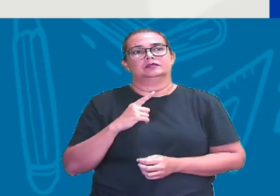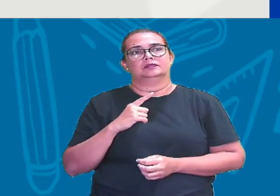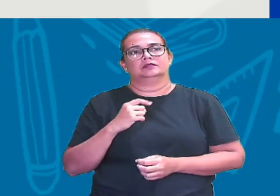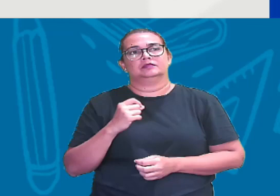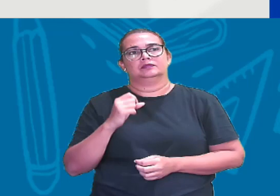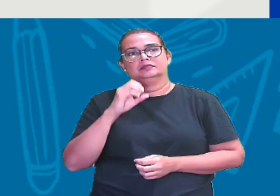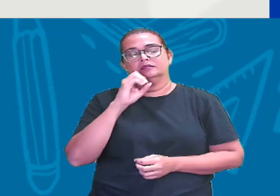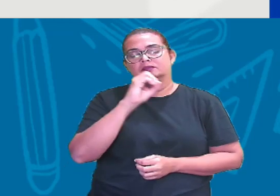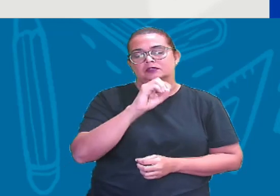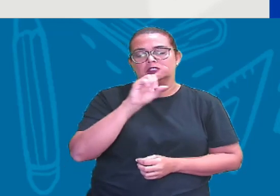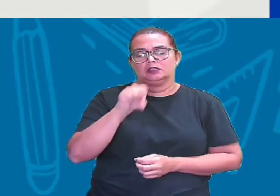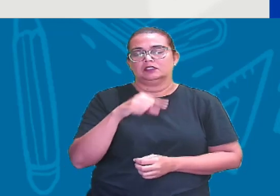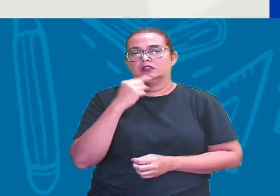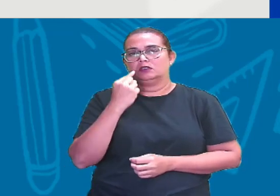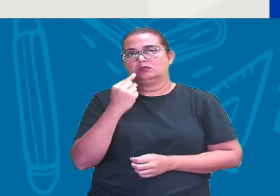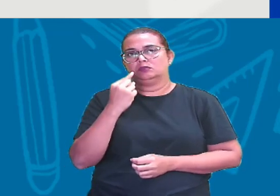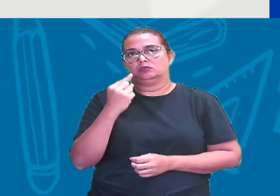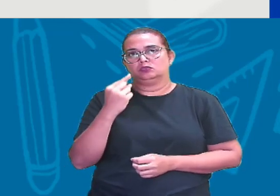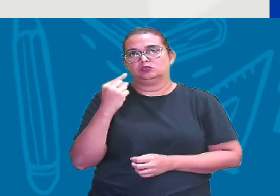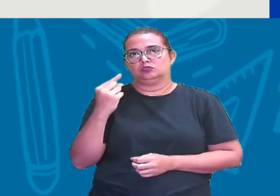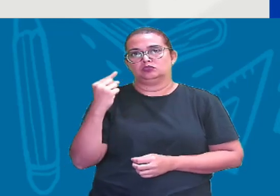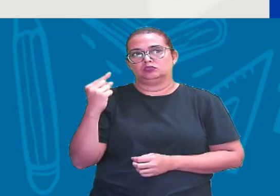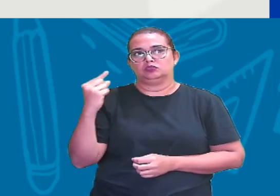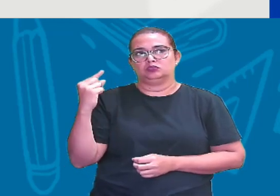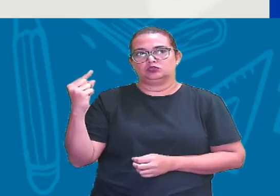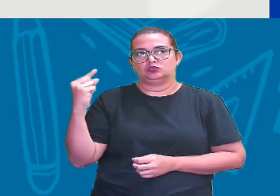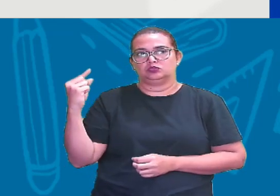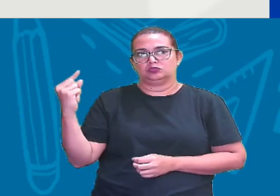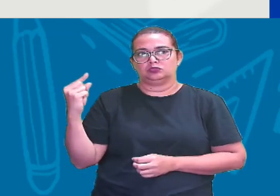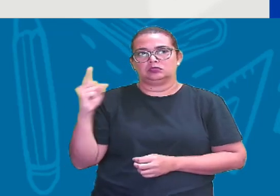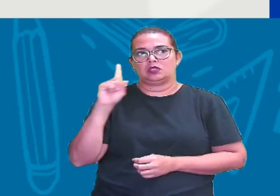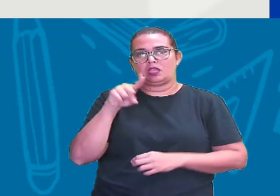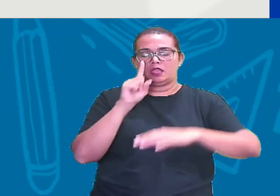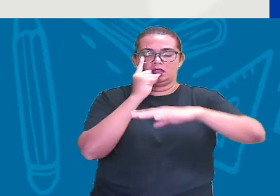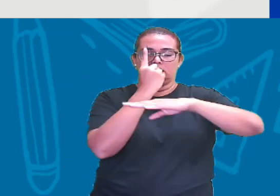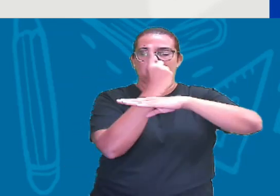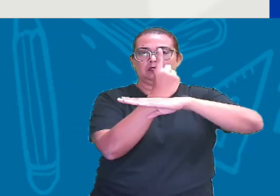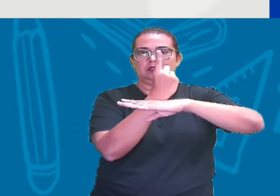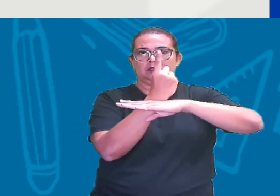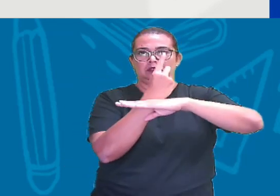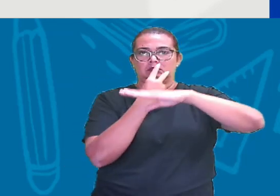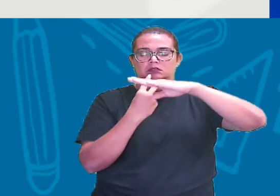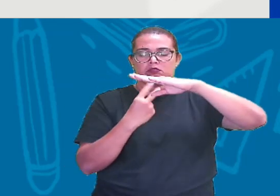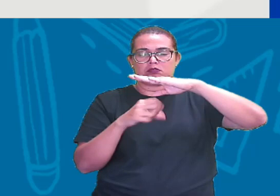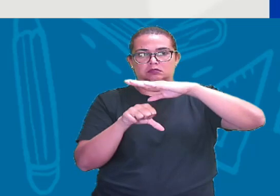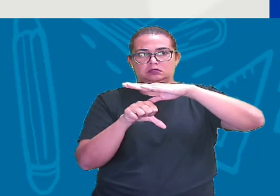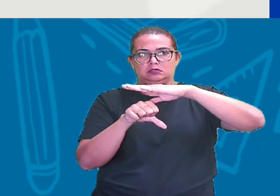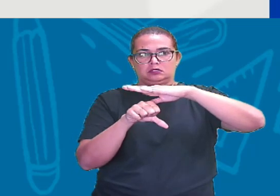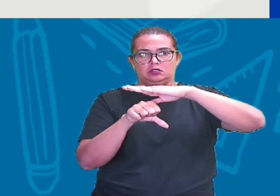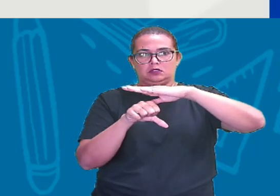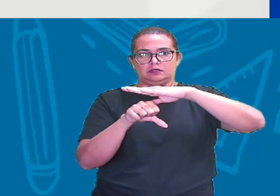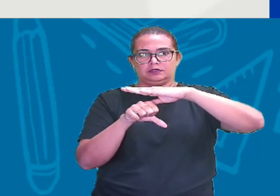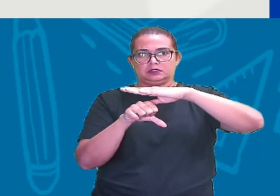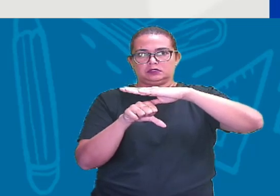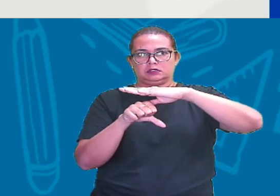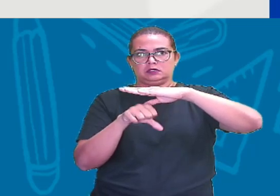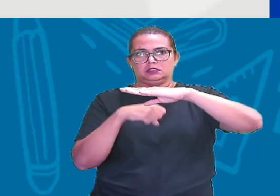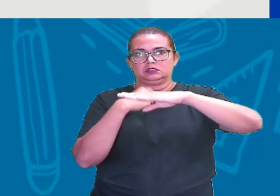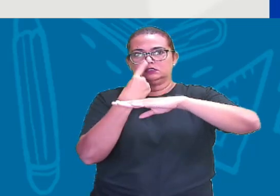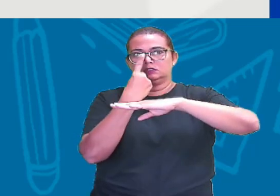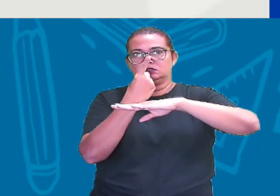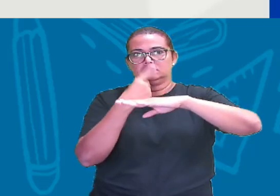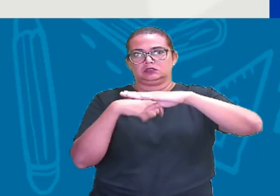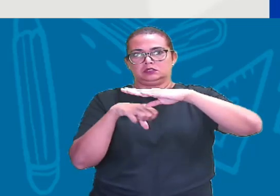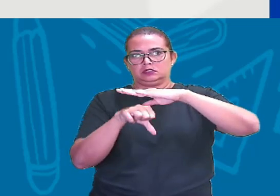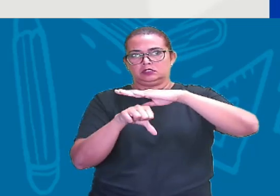número 0,1 Que é Da fração 1 Sobre 9 Tá certo? Então vamos localizar